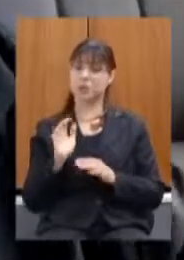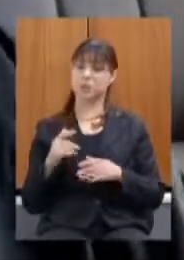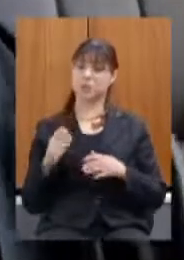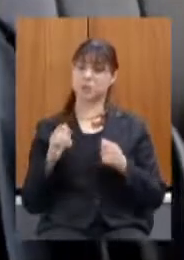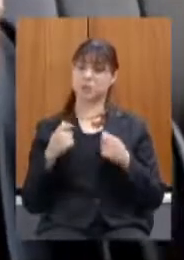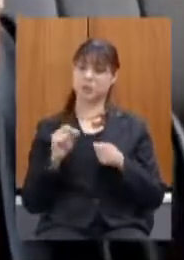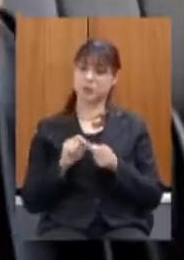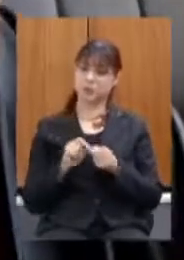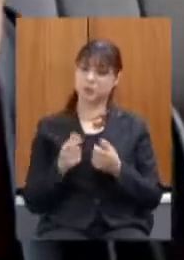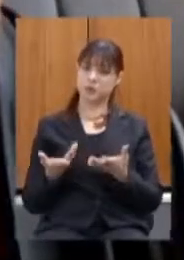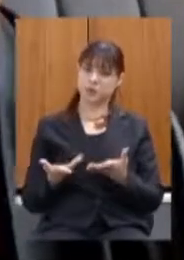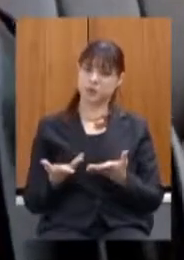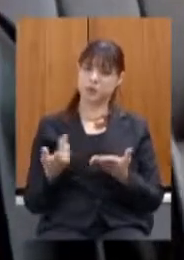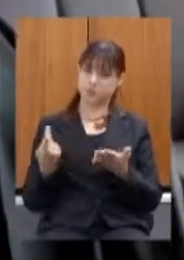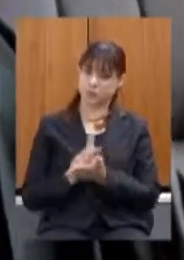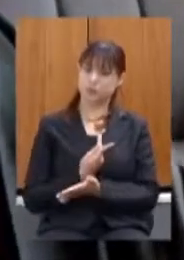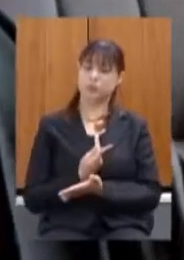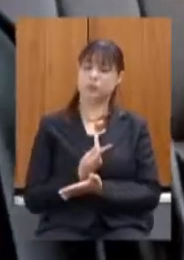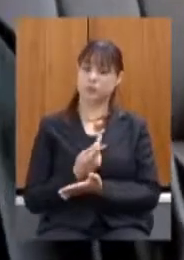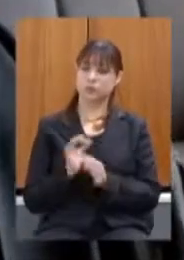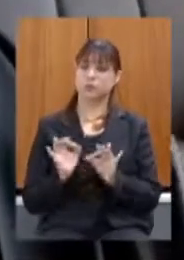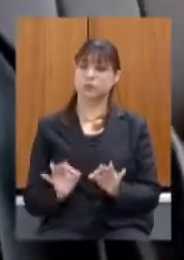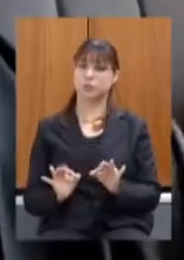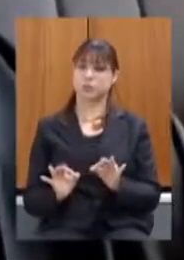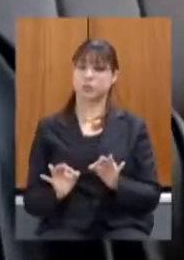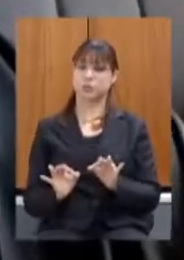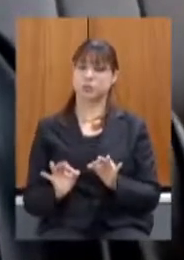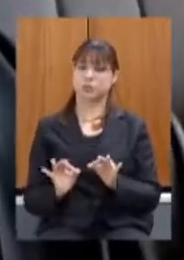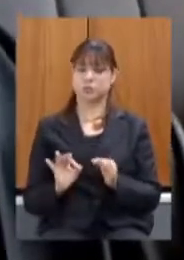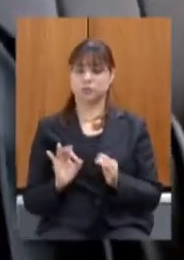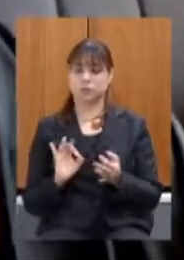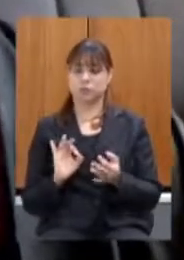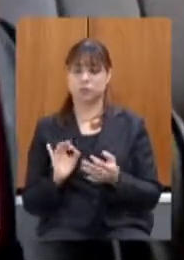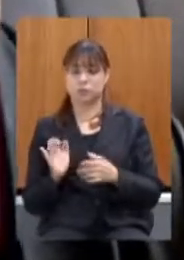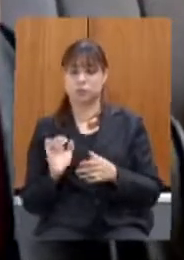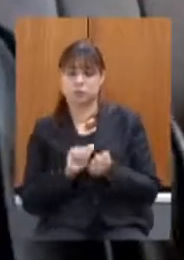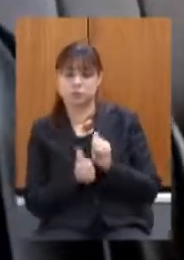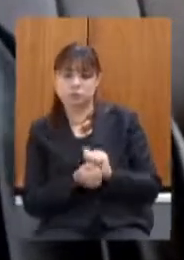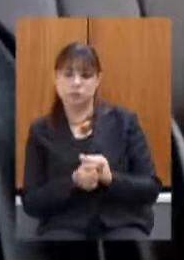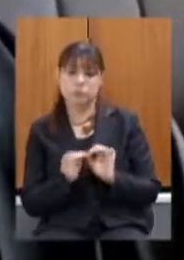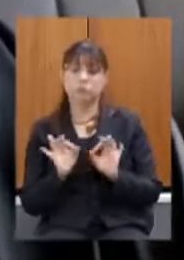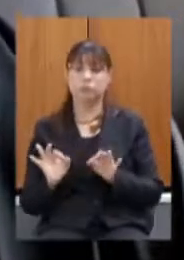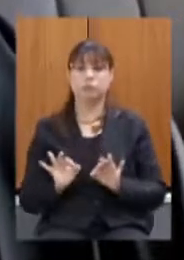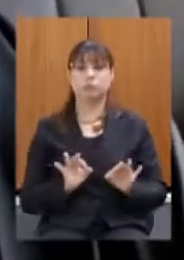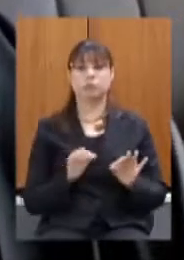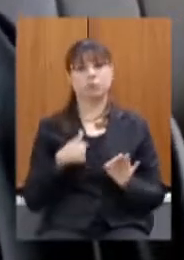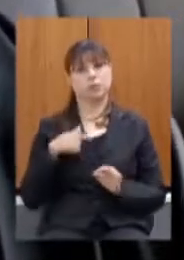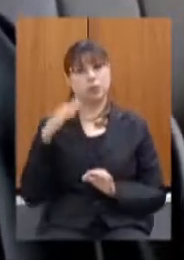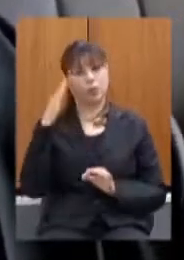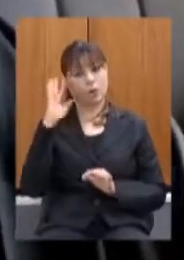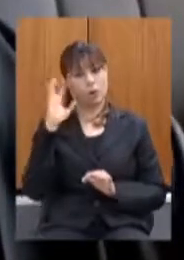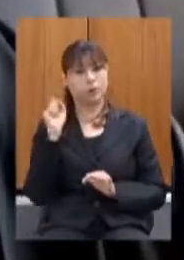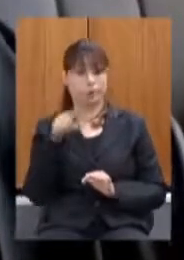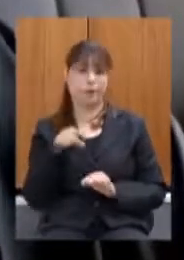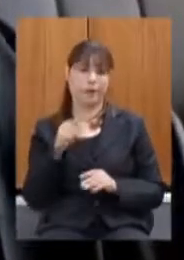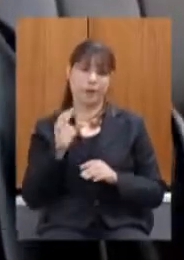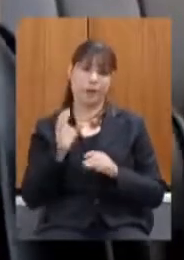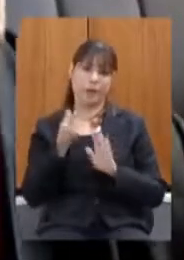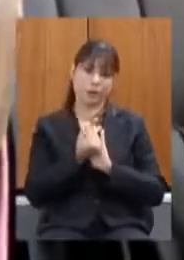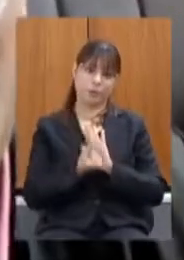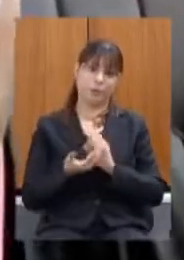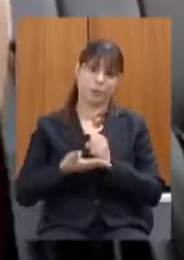uma execução muito ajustada pelo menos é o que eu entendo do orçamento base zero e que eu acho